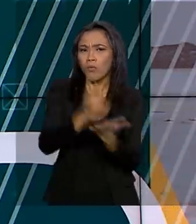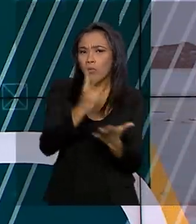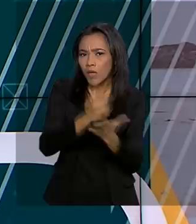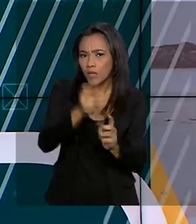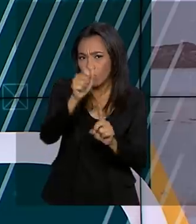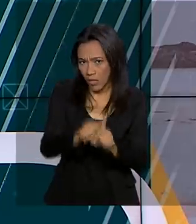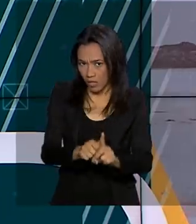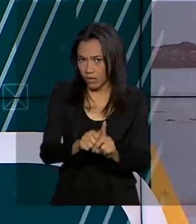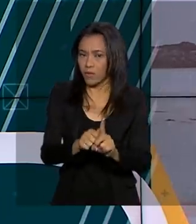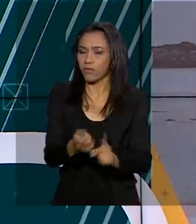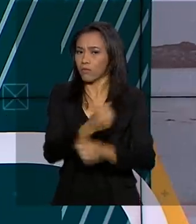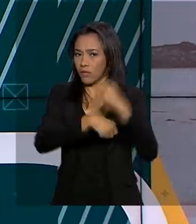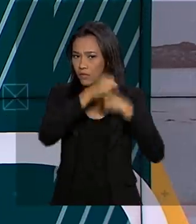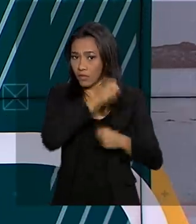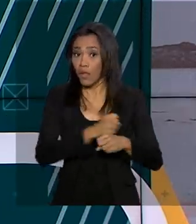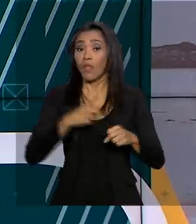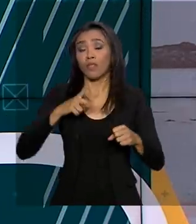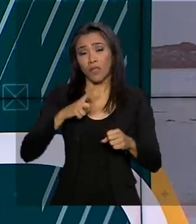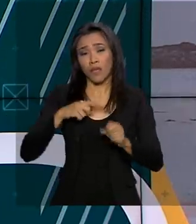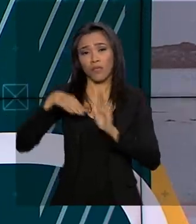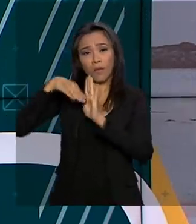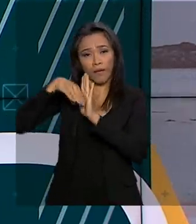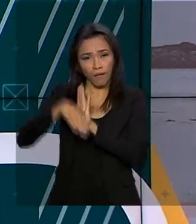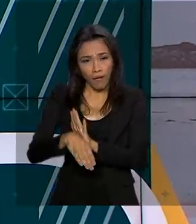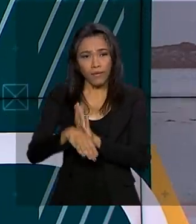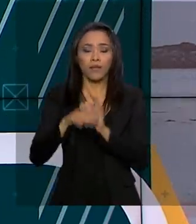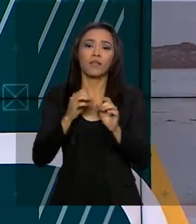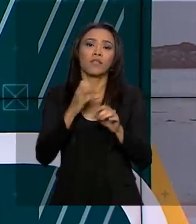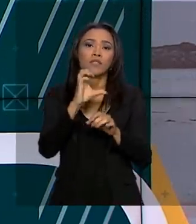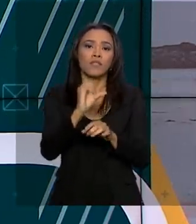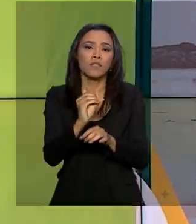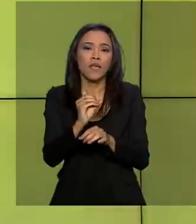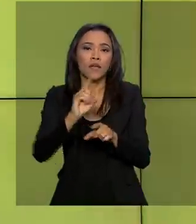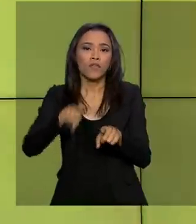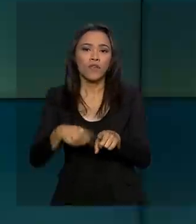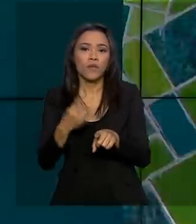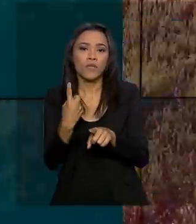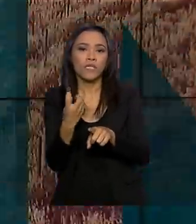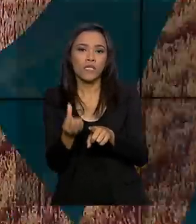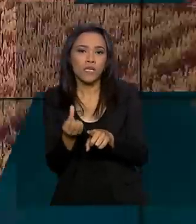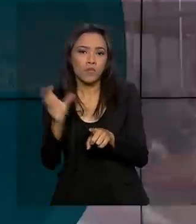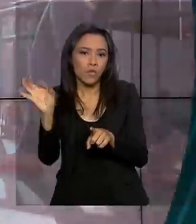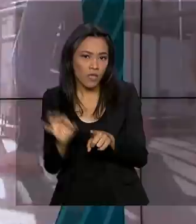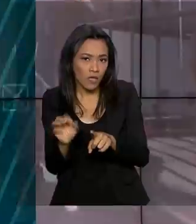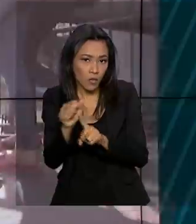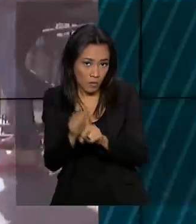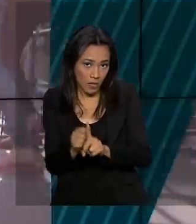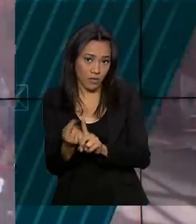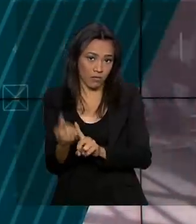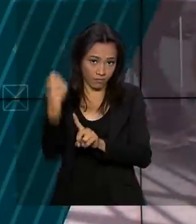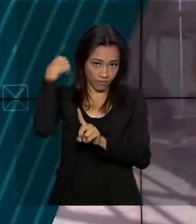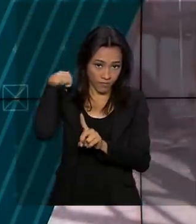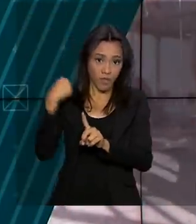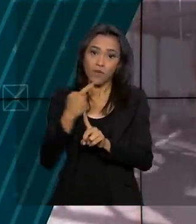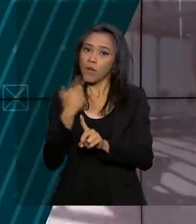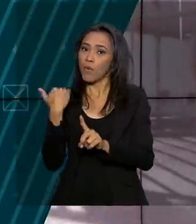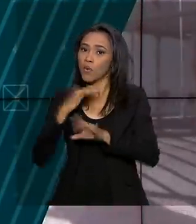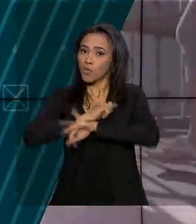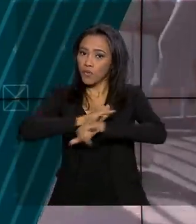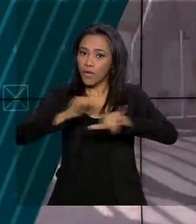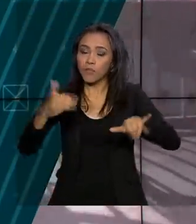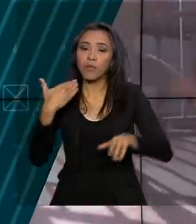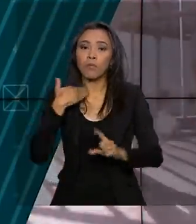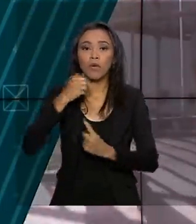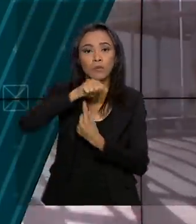Porém, o índice apresentou queda de 0,16% na comparação com o mês anterior. Divulgado agora há pouco pelo Banco Central,